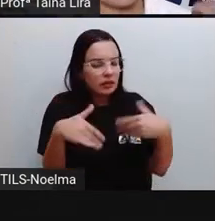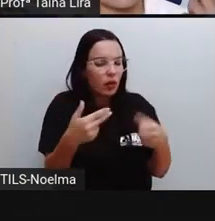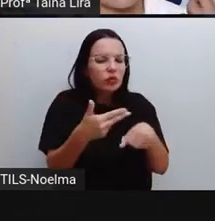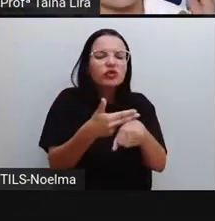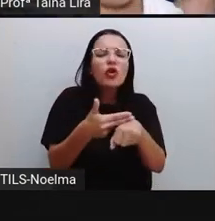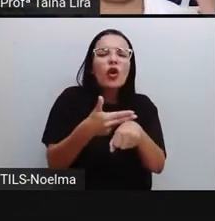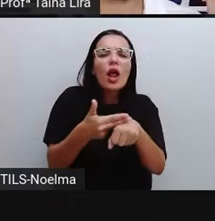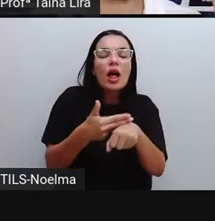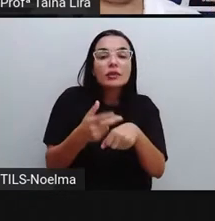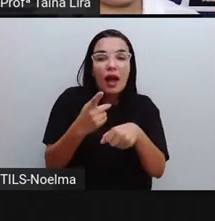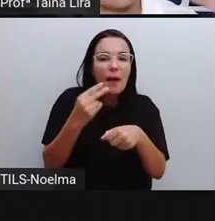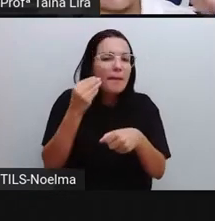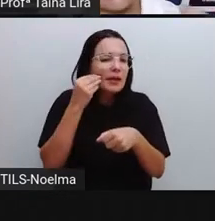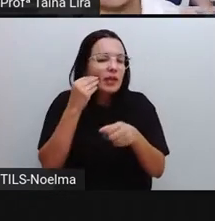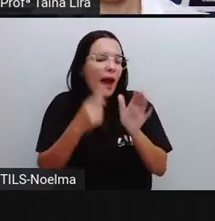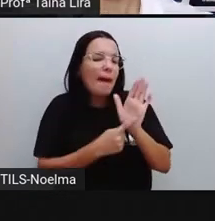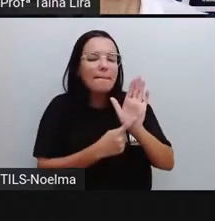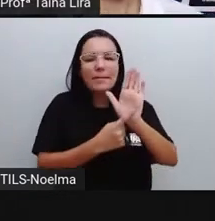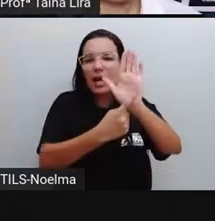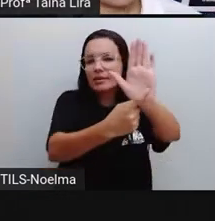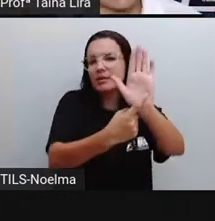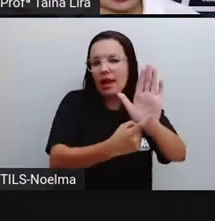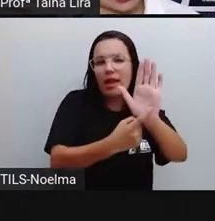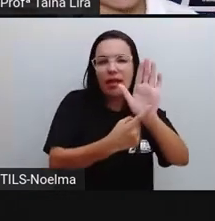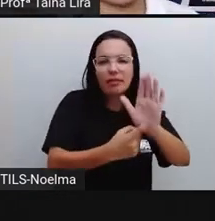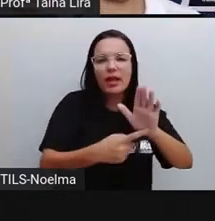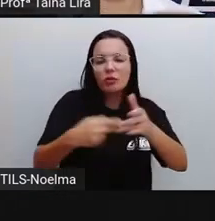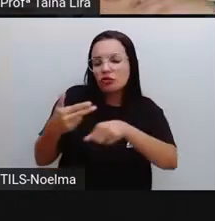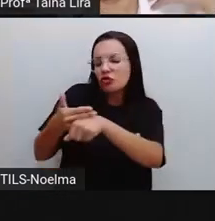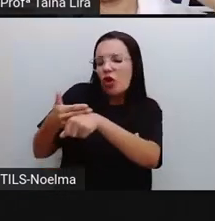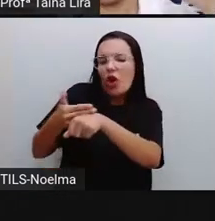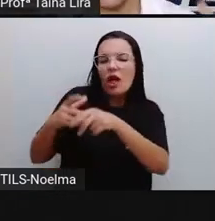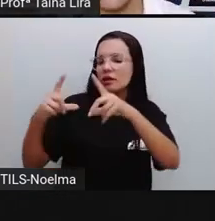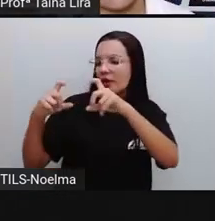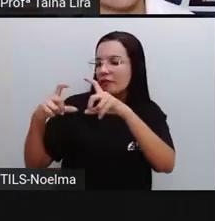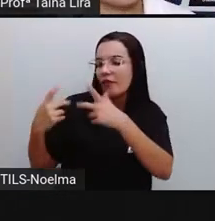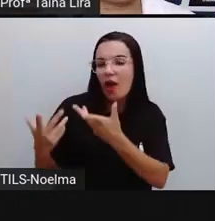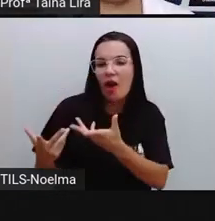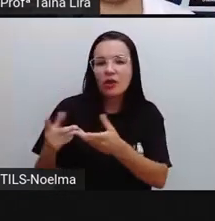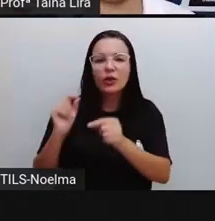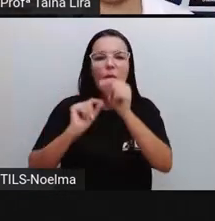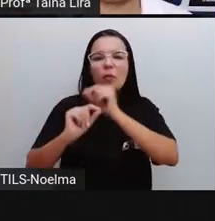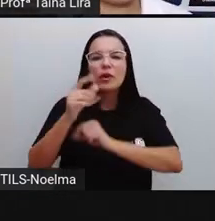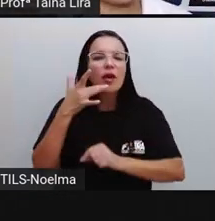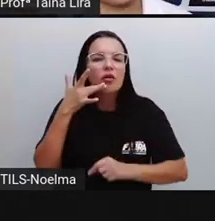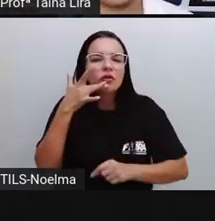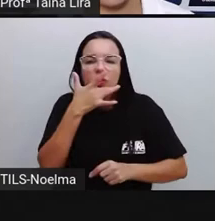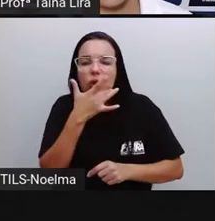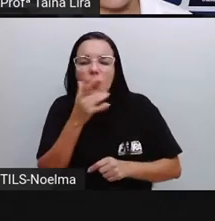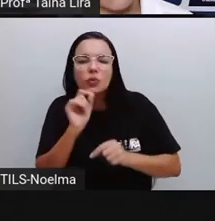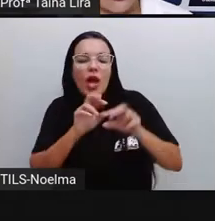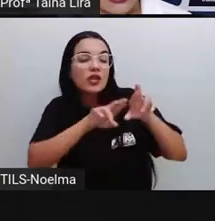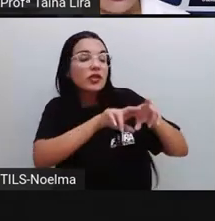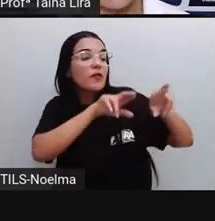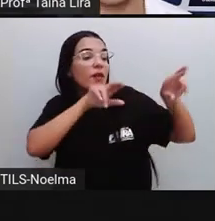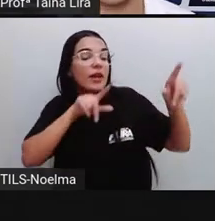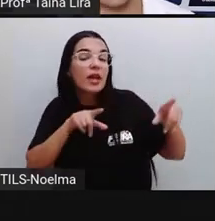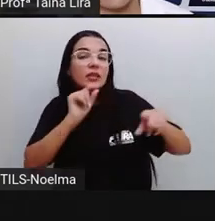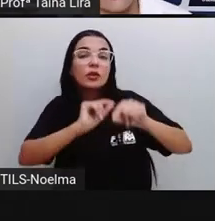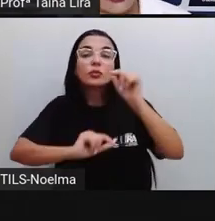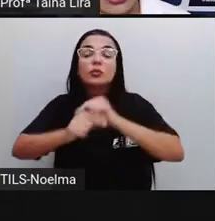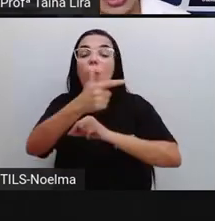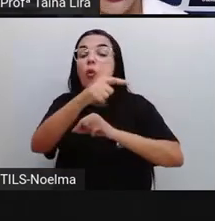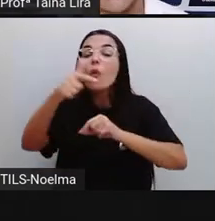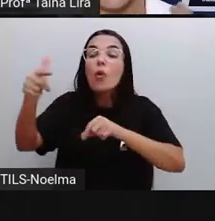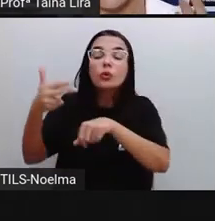vai falando ali, ele apresenta o chocolate, fala o que é aquele chocolate tem de diferente dos outros, né? Que nós já